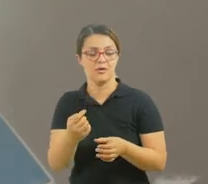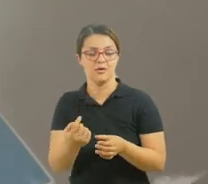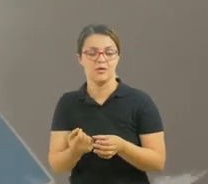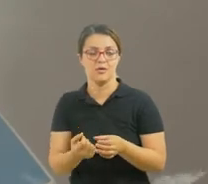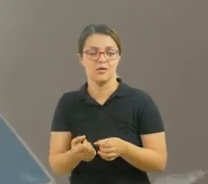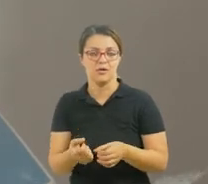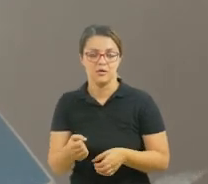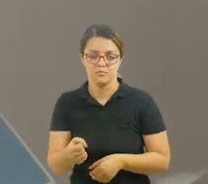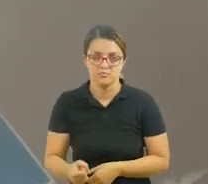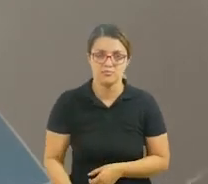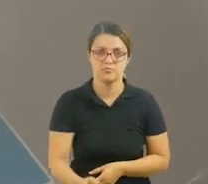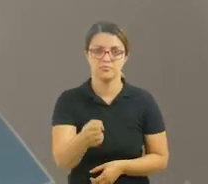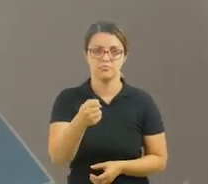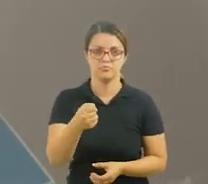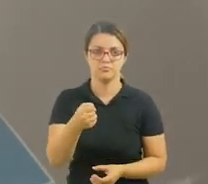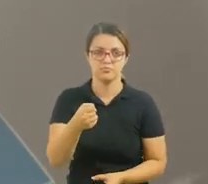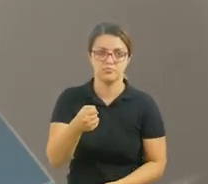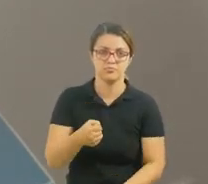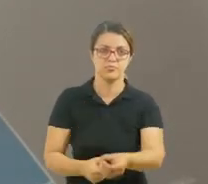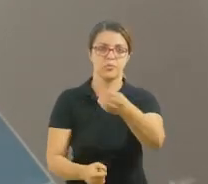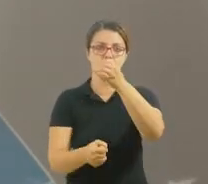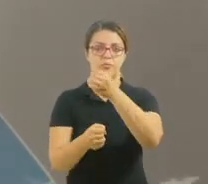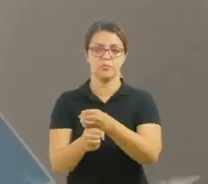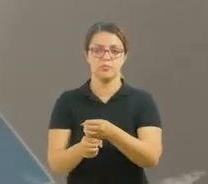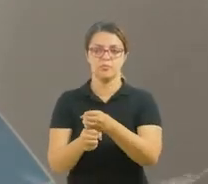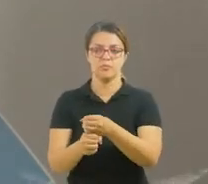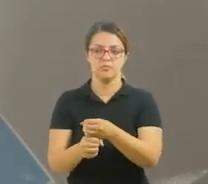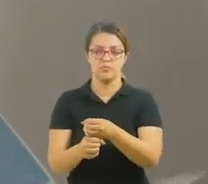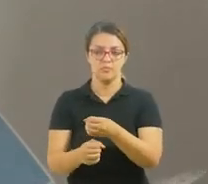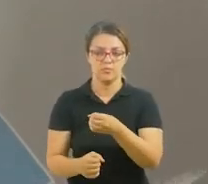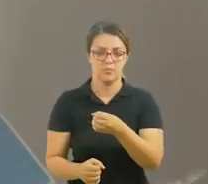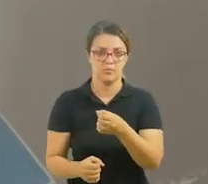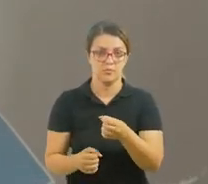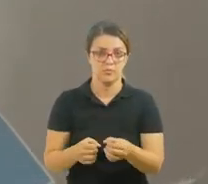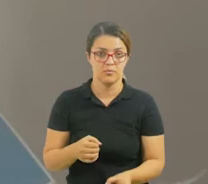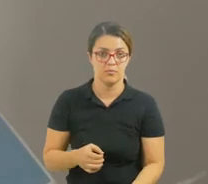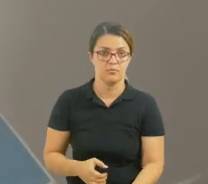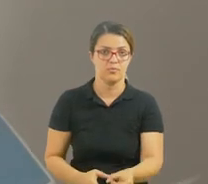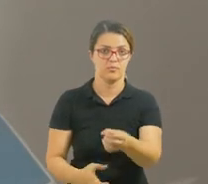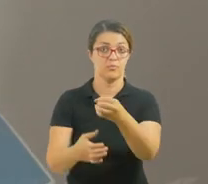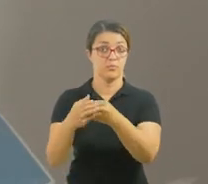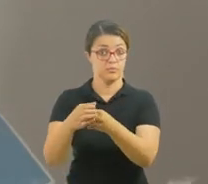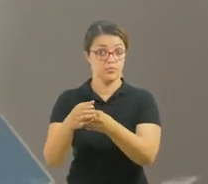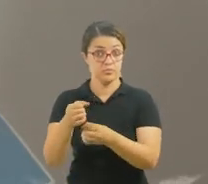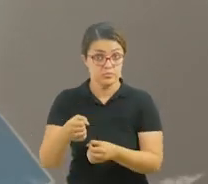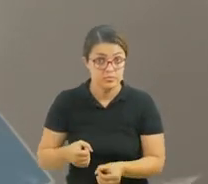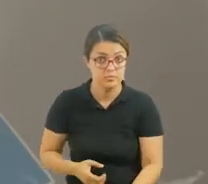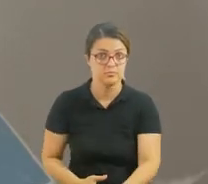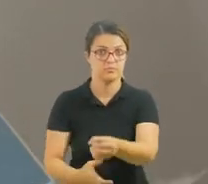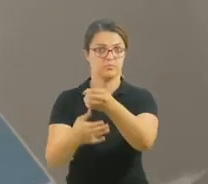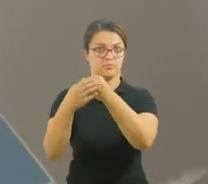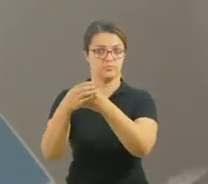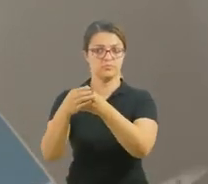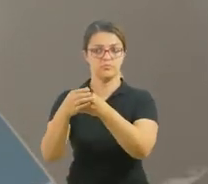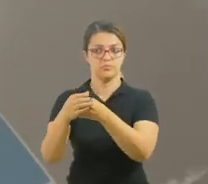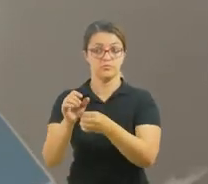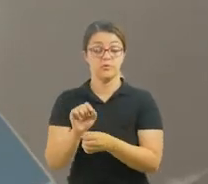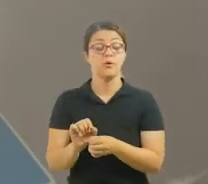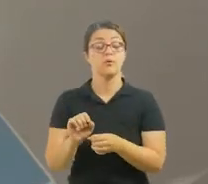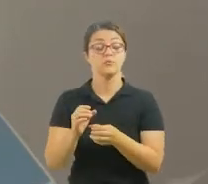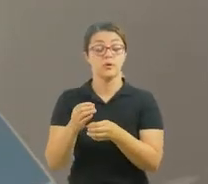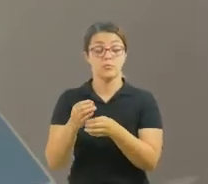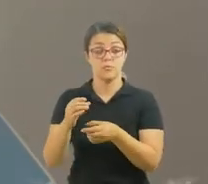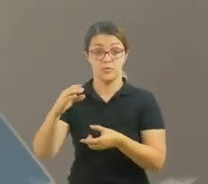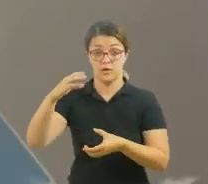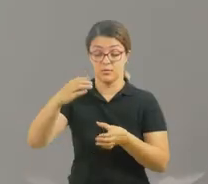uma garrafa de refrigerante, uma tampinha e um pedaço de lã ou de barbante.